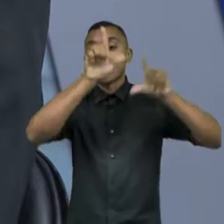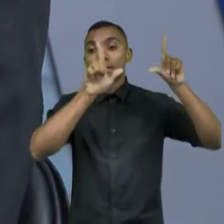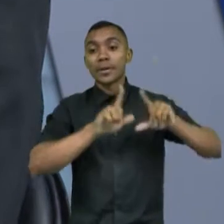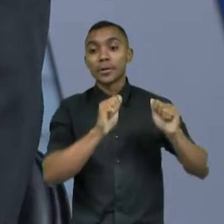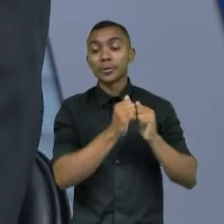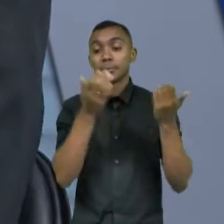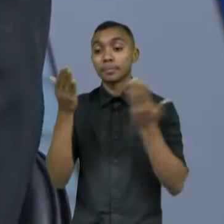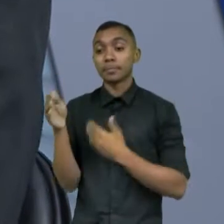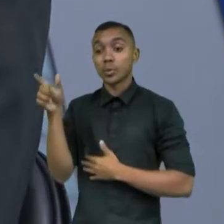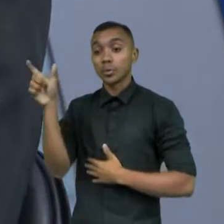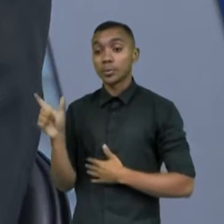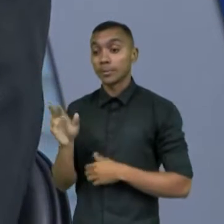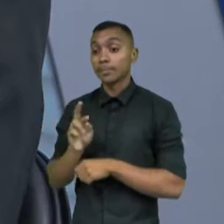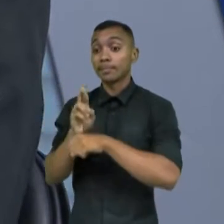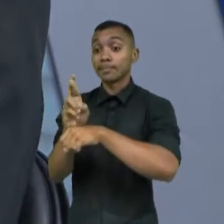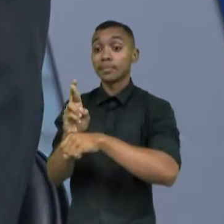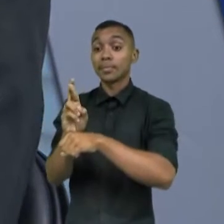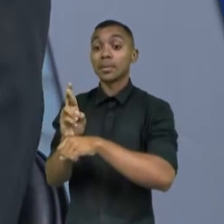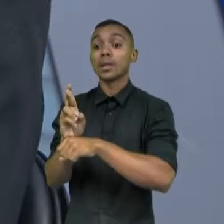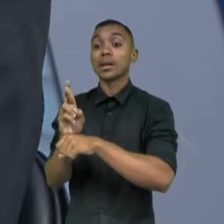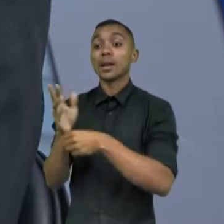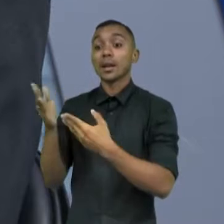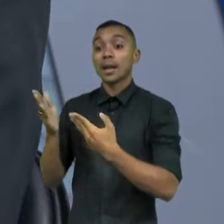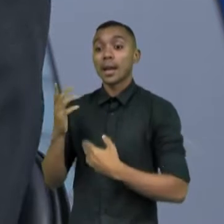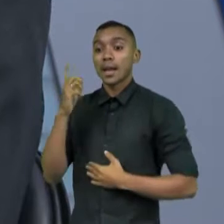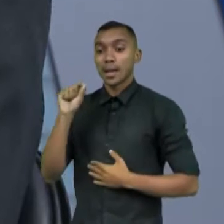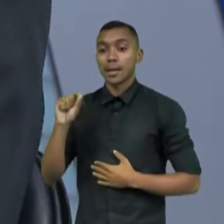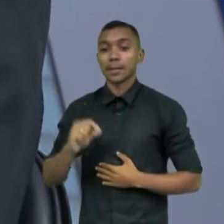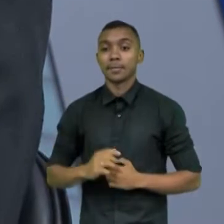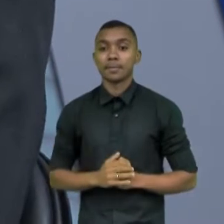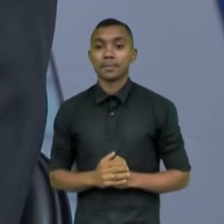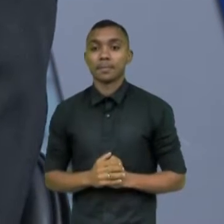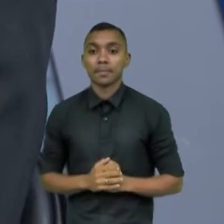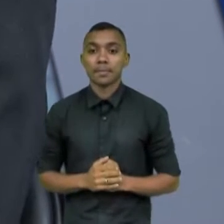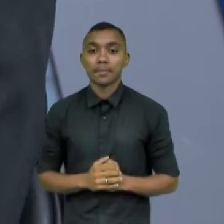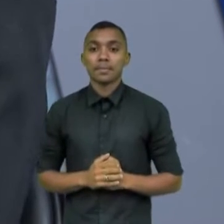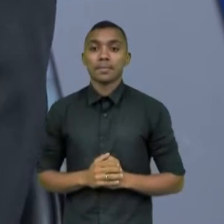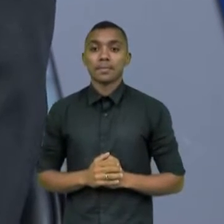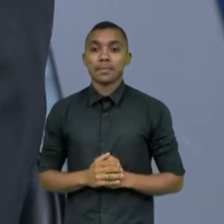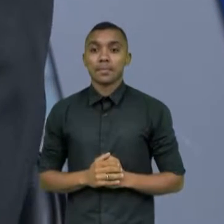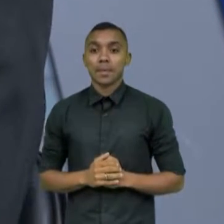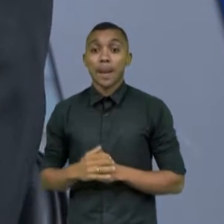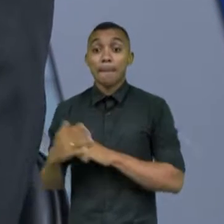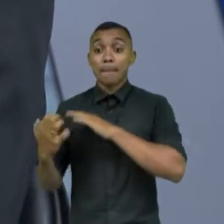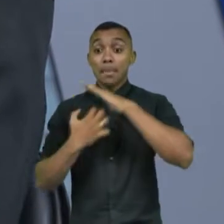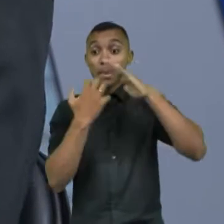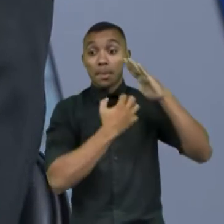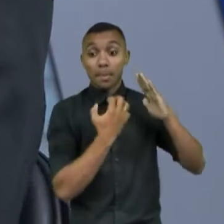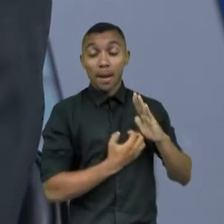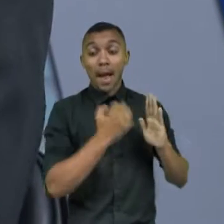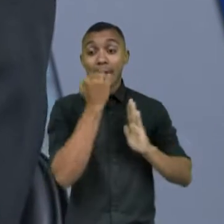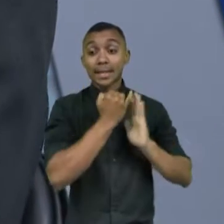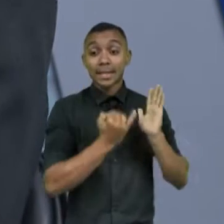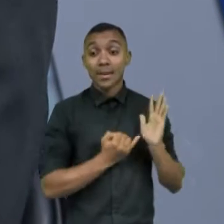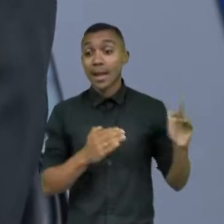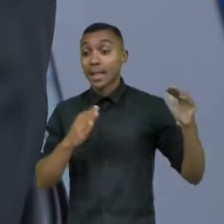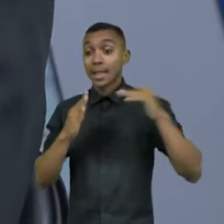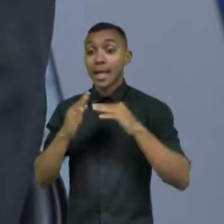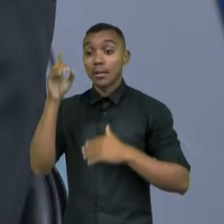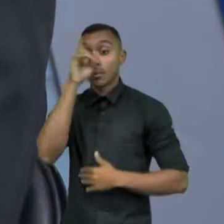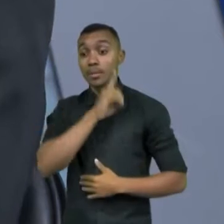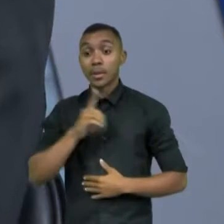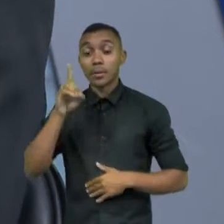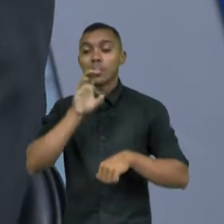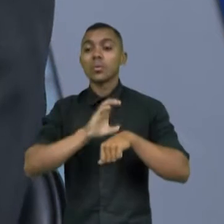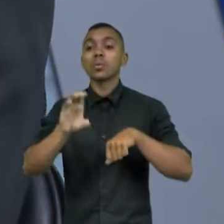um rapaz que representa uma consultoria que está abrindo inscrições até domingo agora para um curso